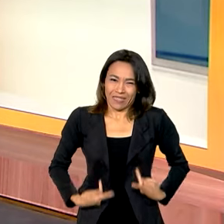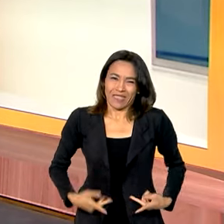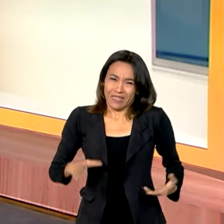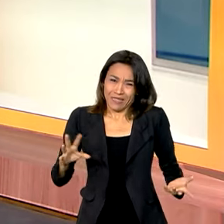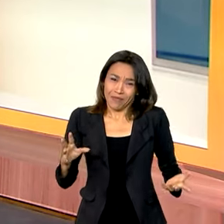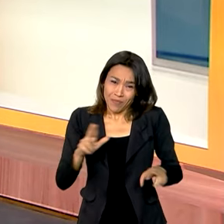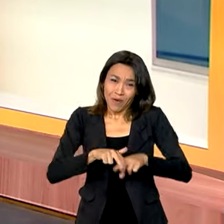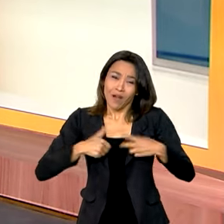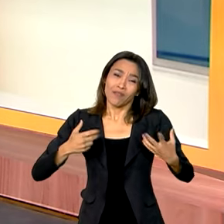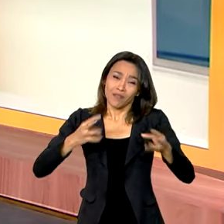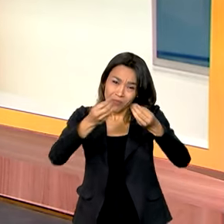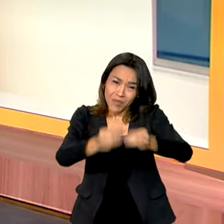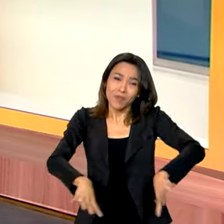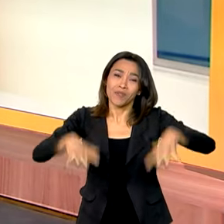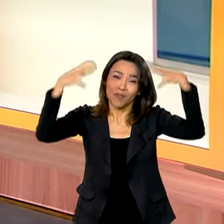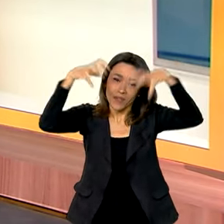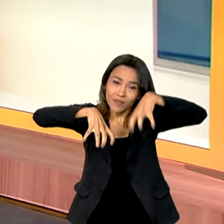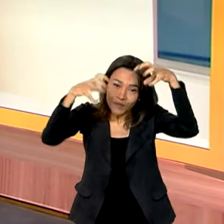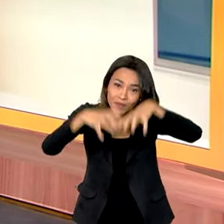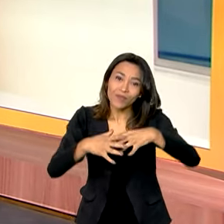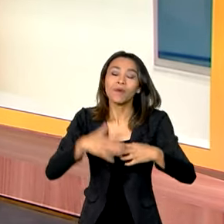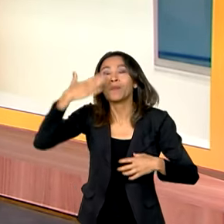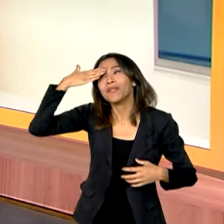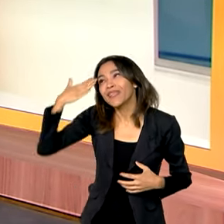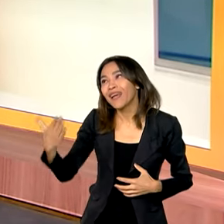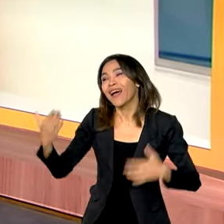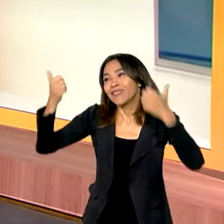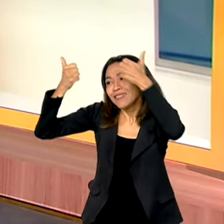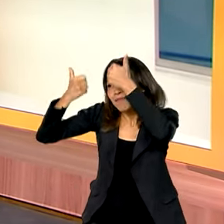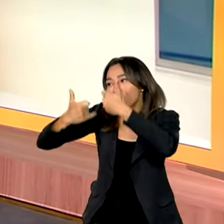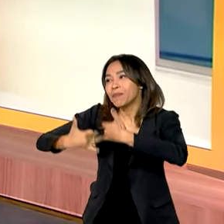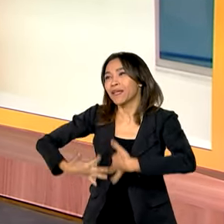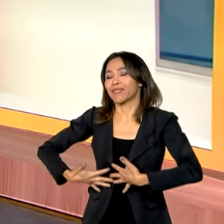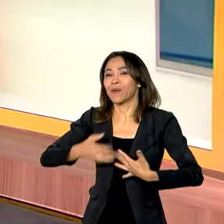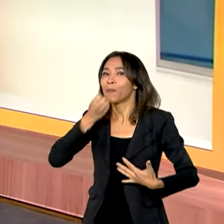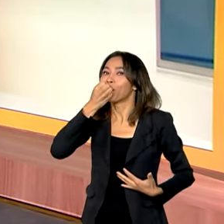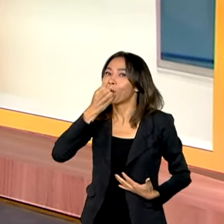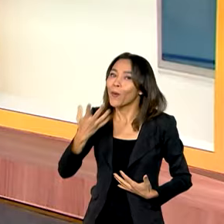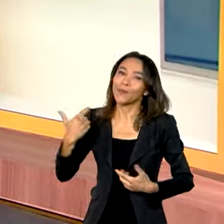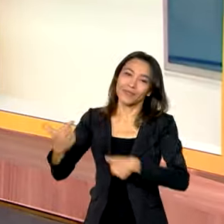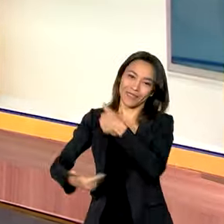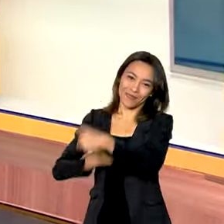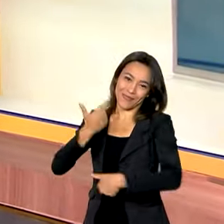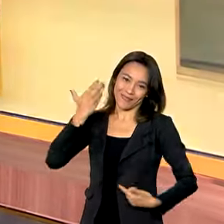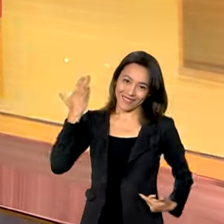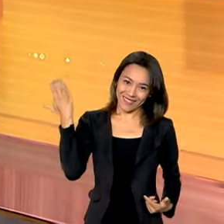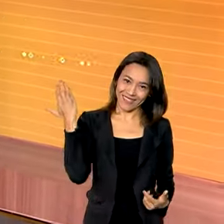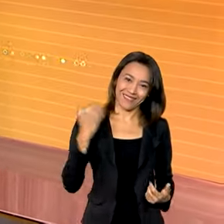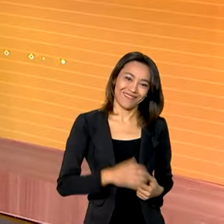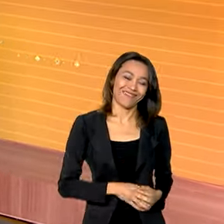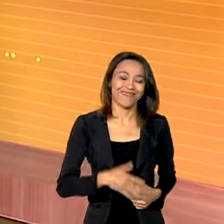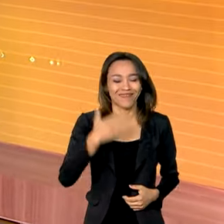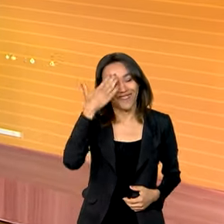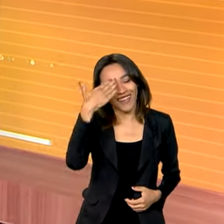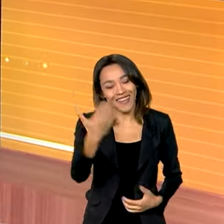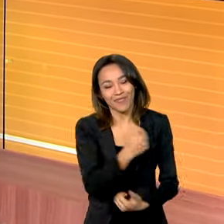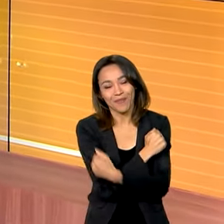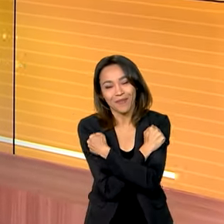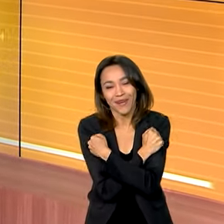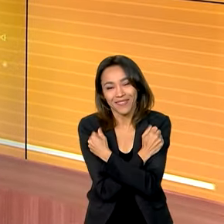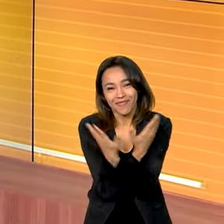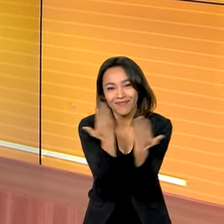chuvas, pelas fortes chuvas. Muito obrigada pelos esclarecimentos e bom trabalho aí para vocês. Obrigado, um abraço a todos vocês também.